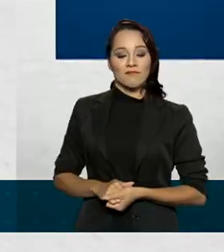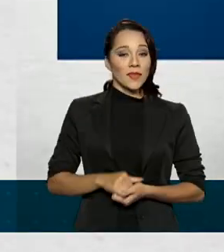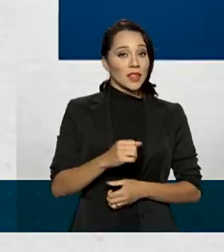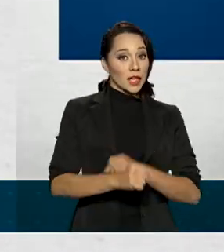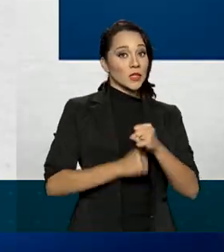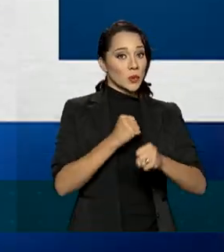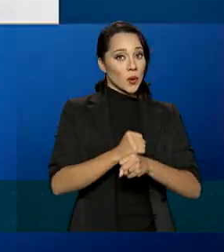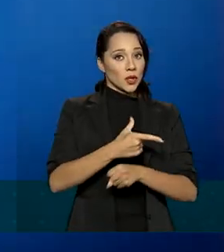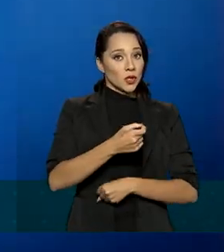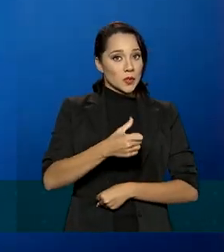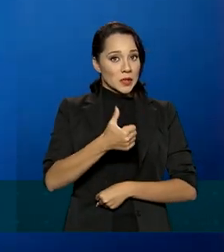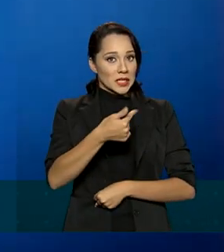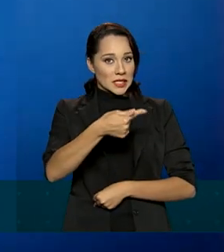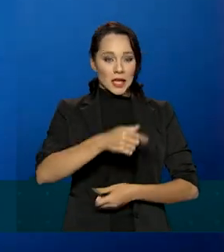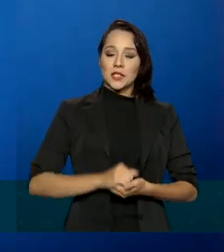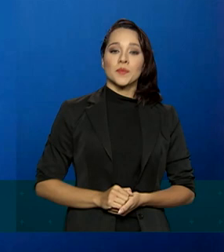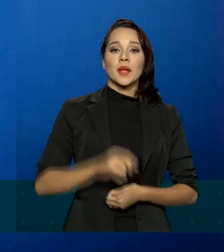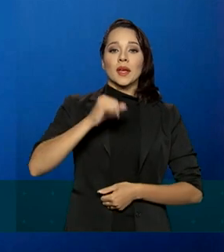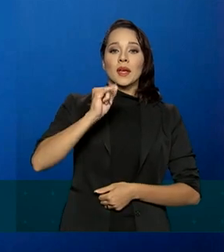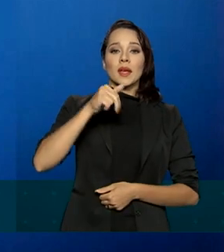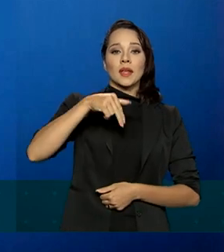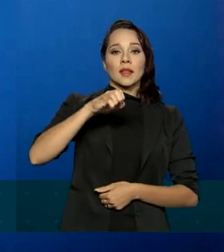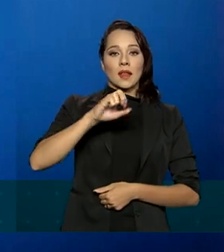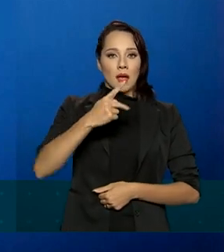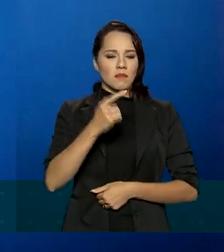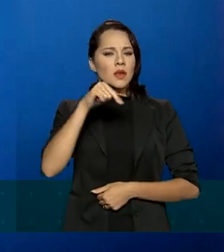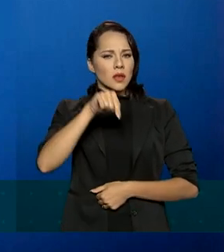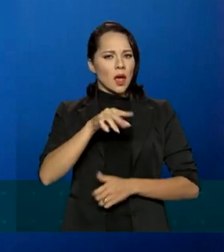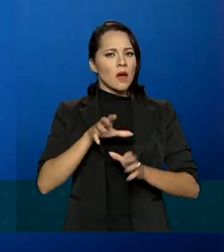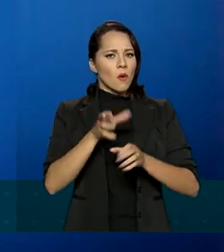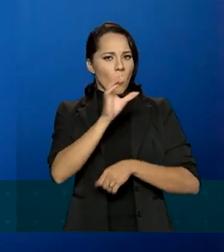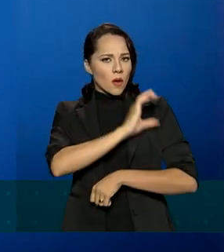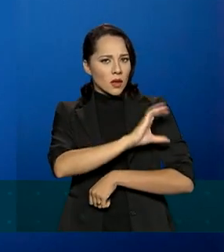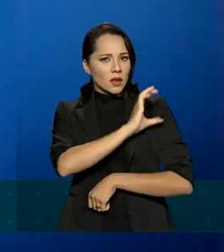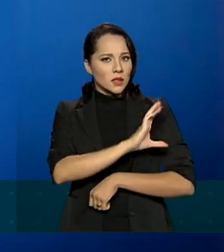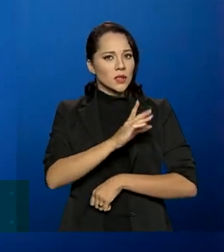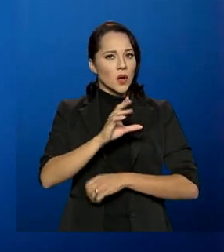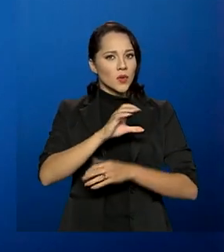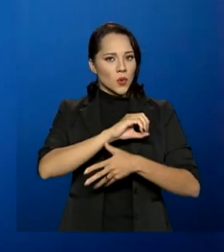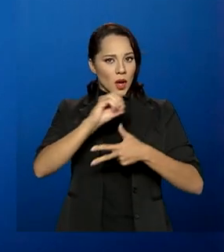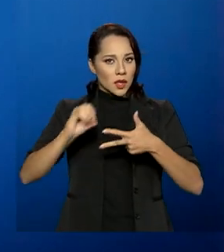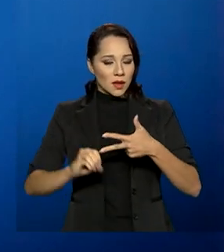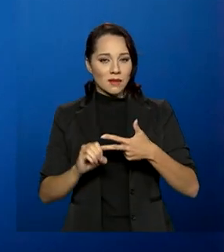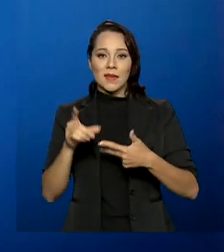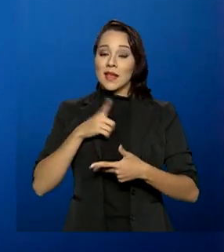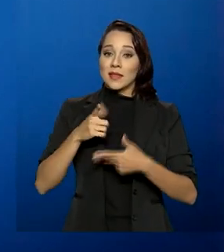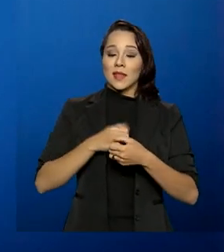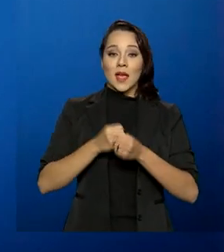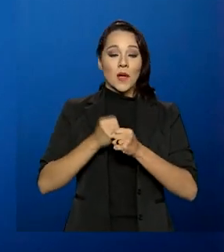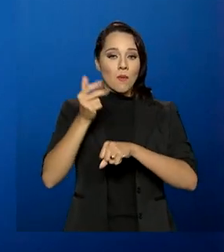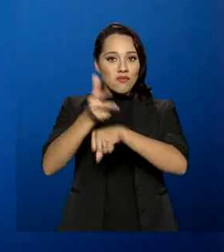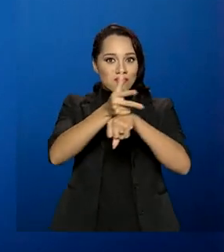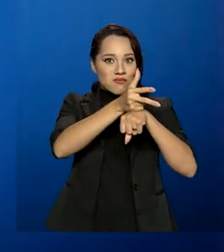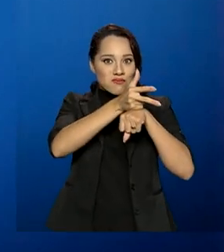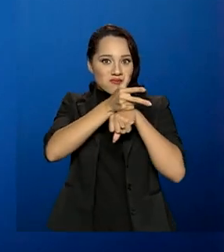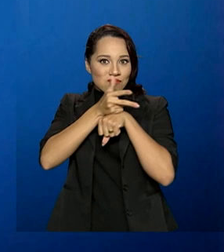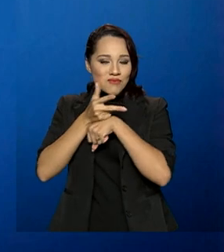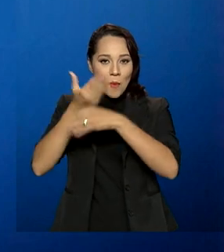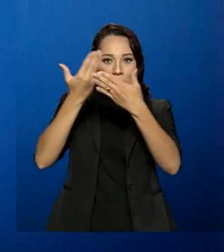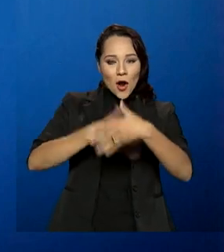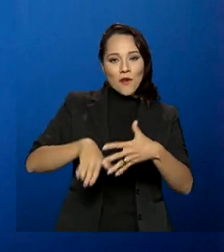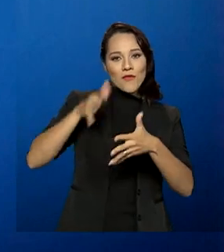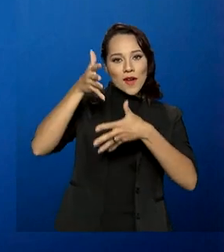2017, o INEP, órgão que coordena o Enem, passou a oferecer uma videoprova em libras.